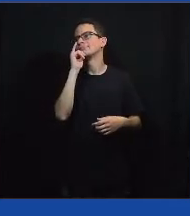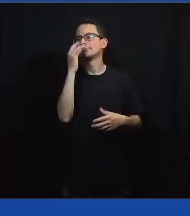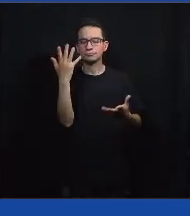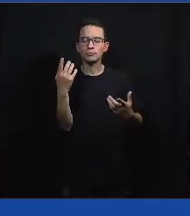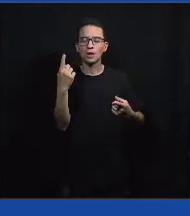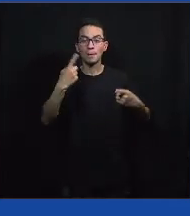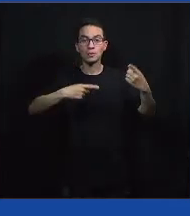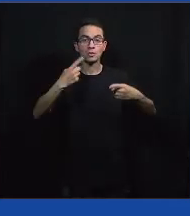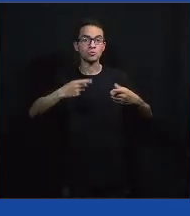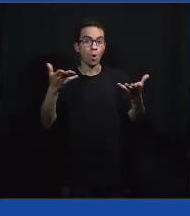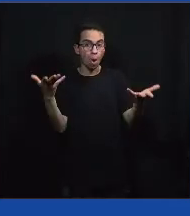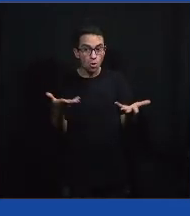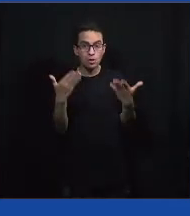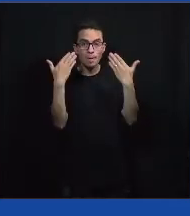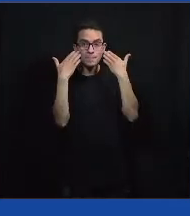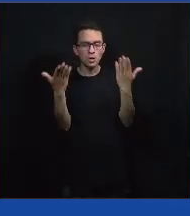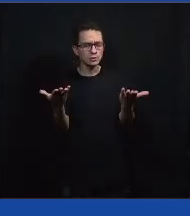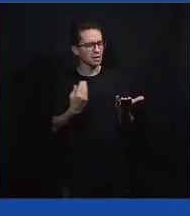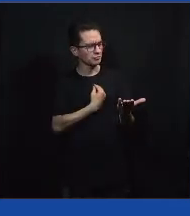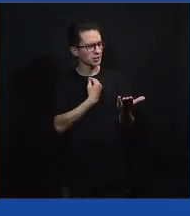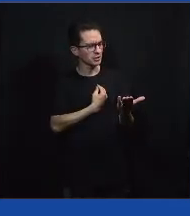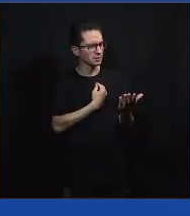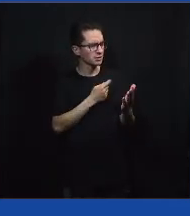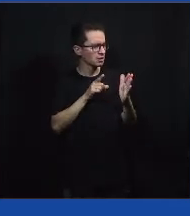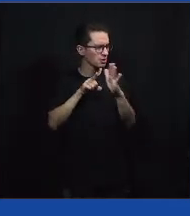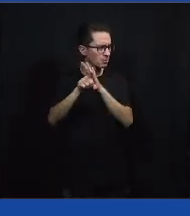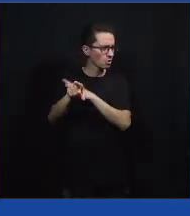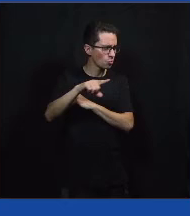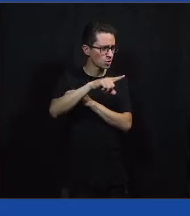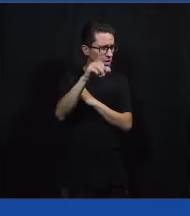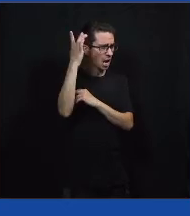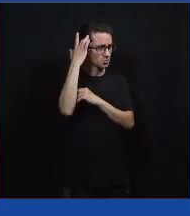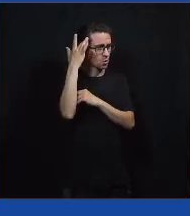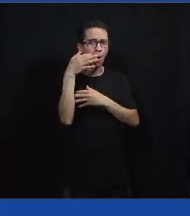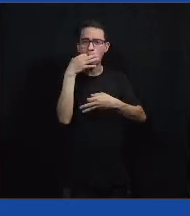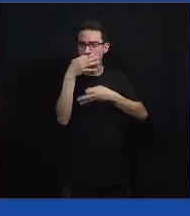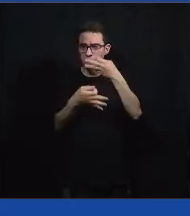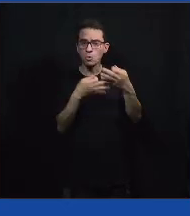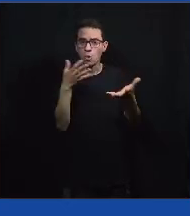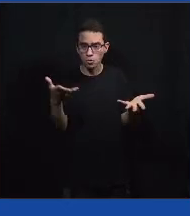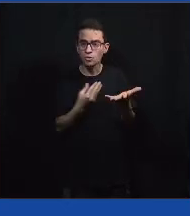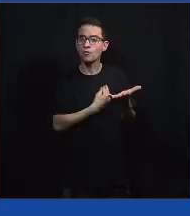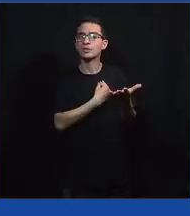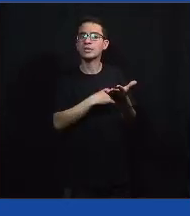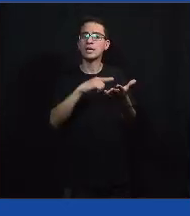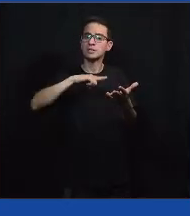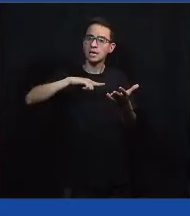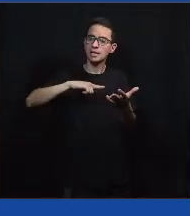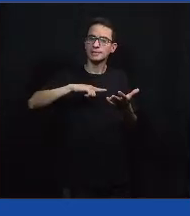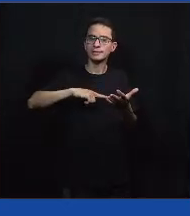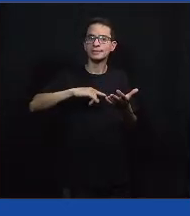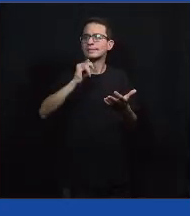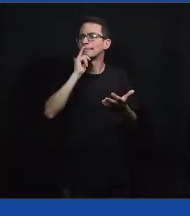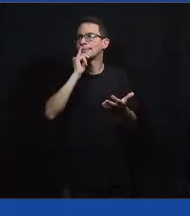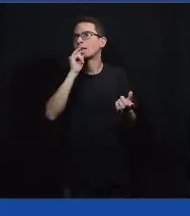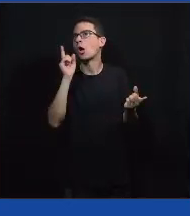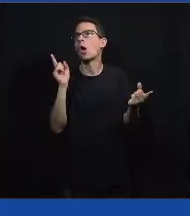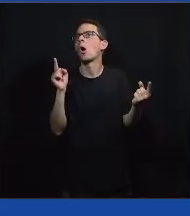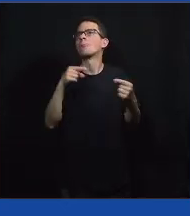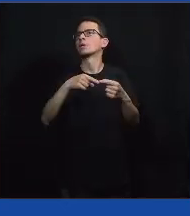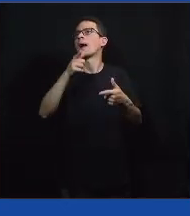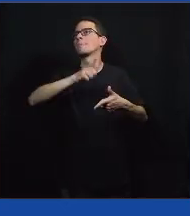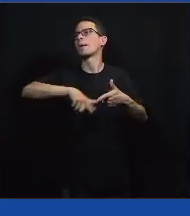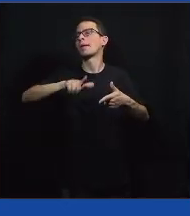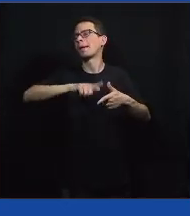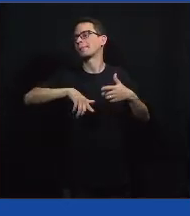atual, Carol e Cris, o que vocês acham, como vocês acham que está a situação política atual relacionada a esse problema?